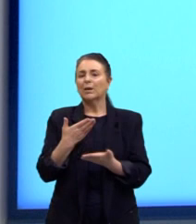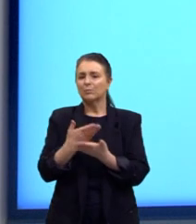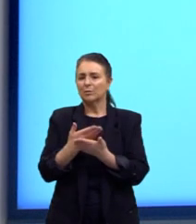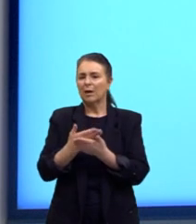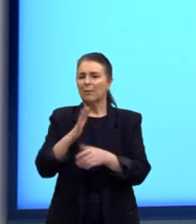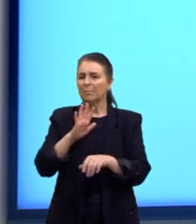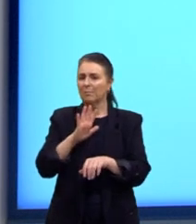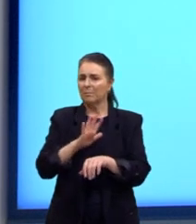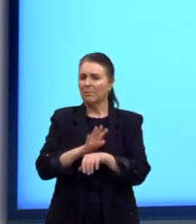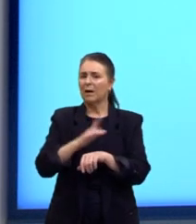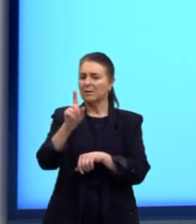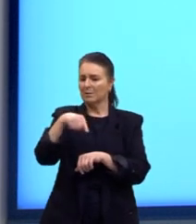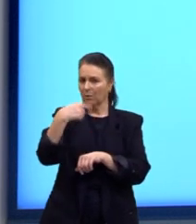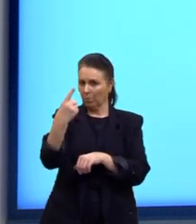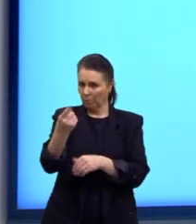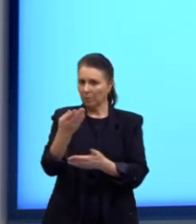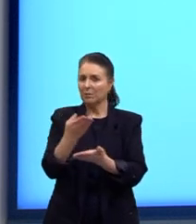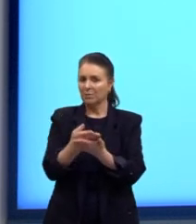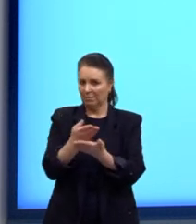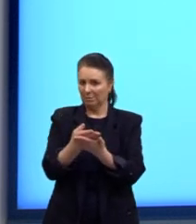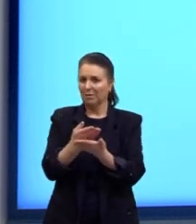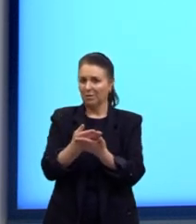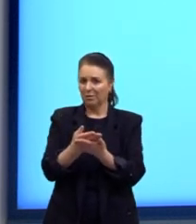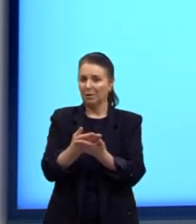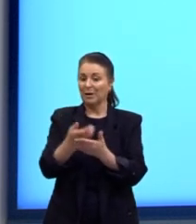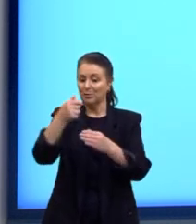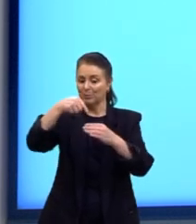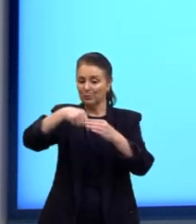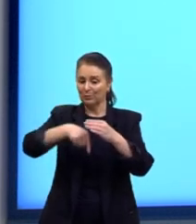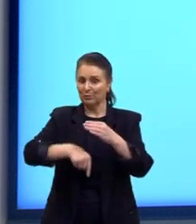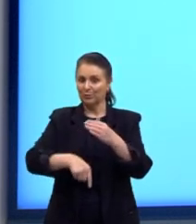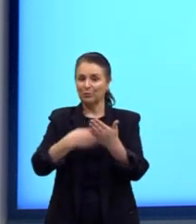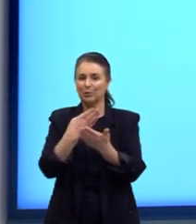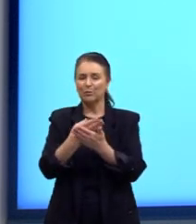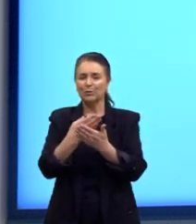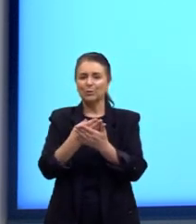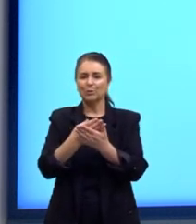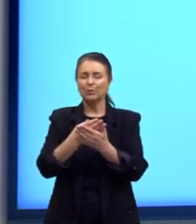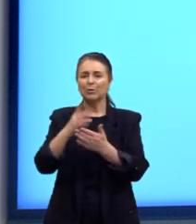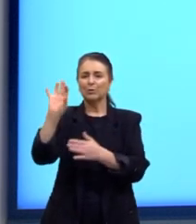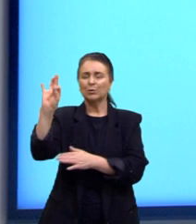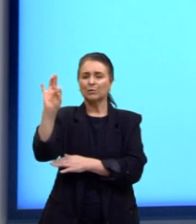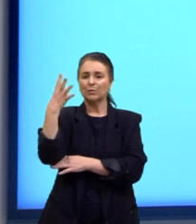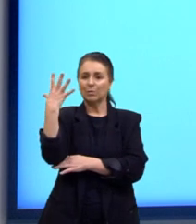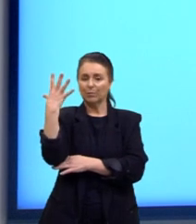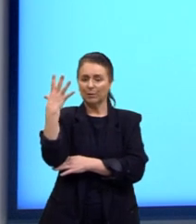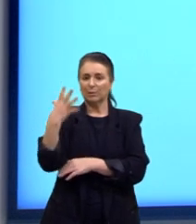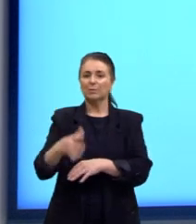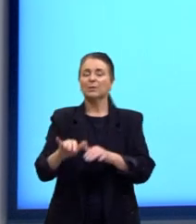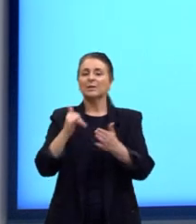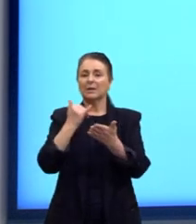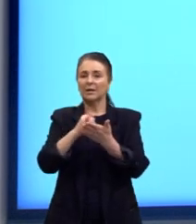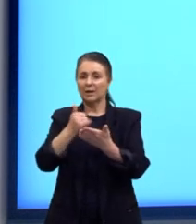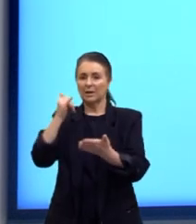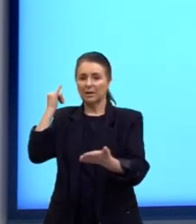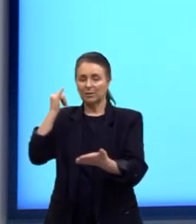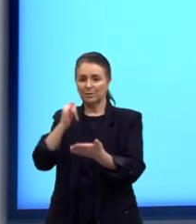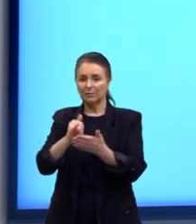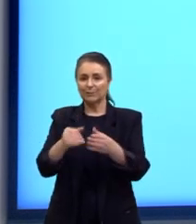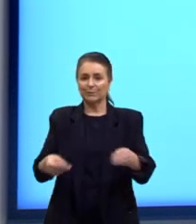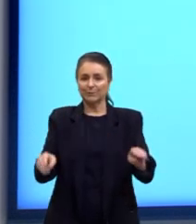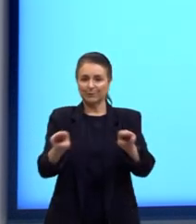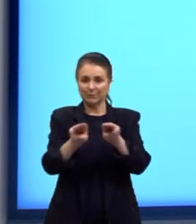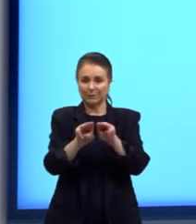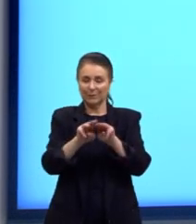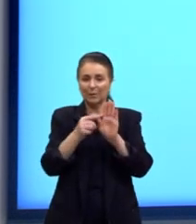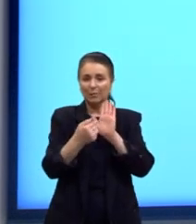especificamente na nossa próxima aula, né? Mas, então, o estudo de fenômenos eletromagnéticos mostra que a carga elétrica